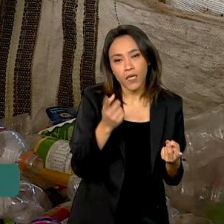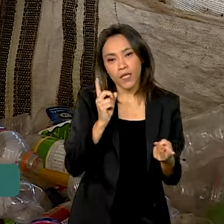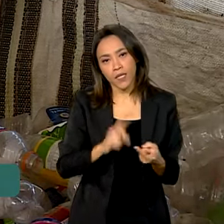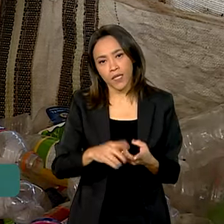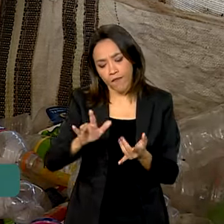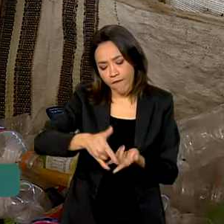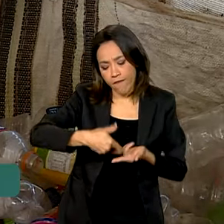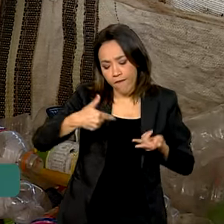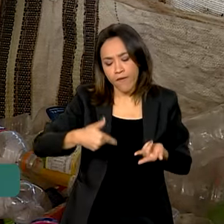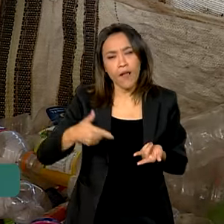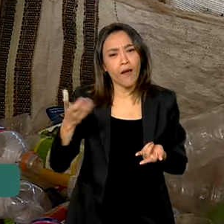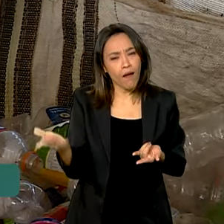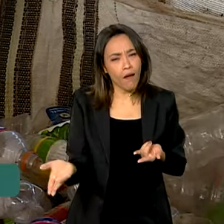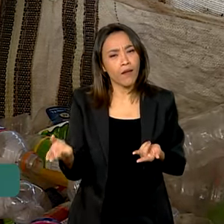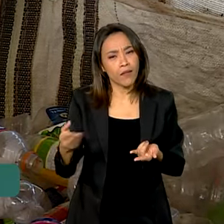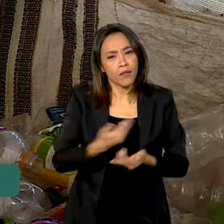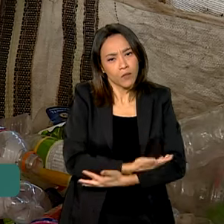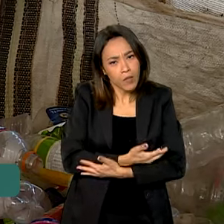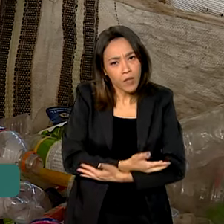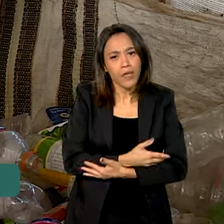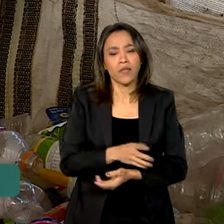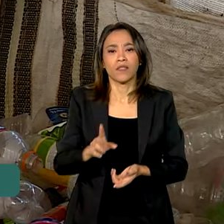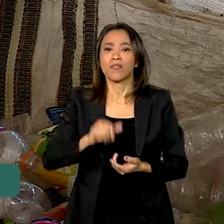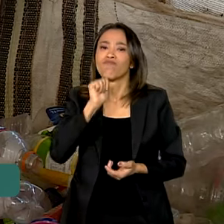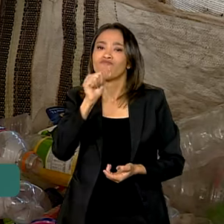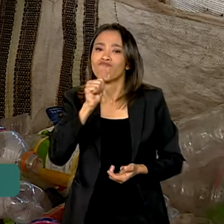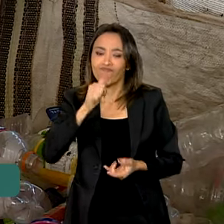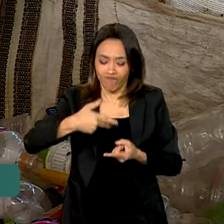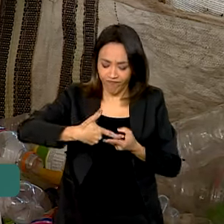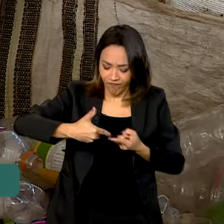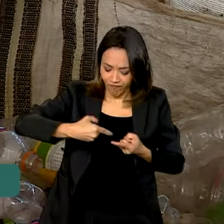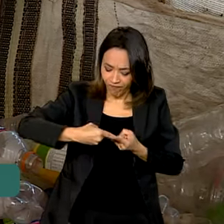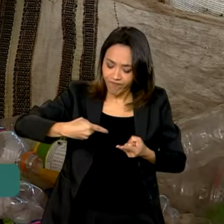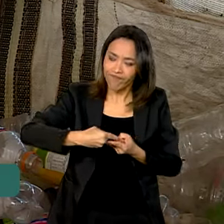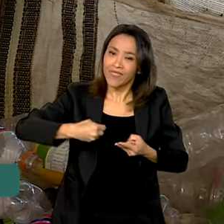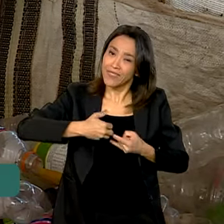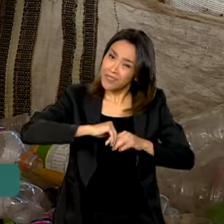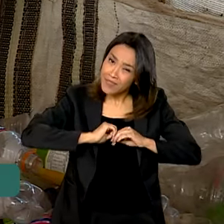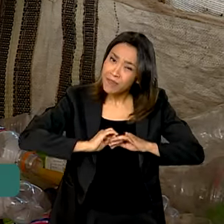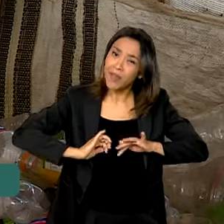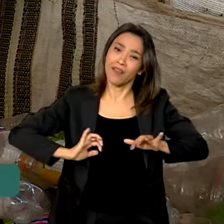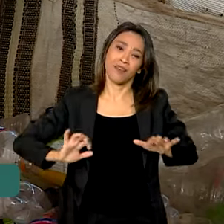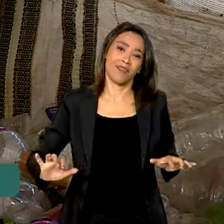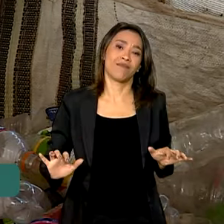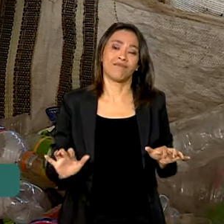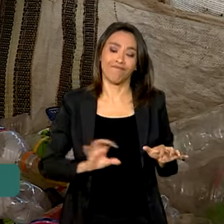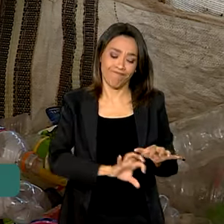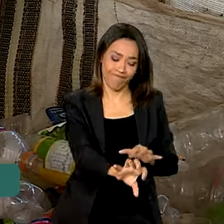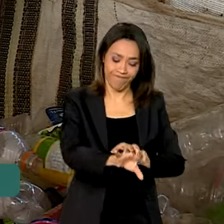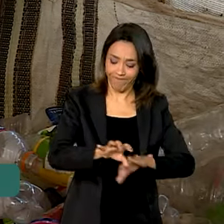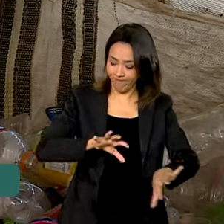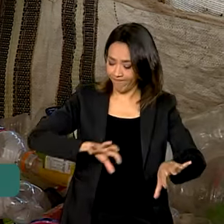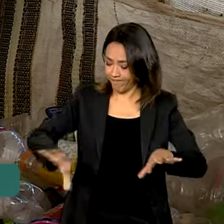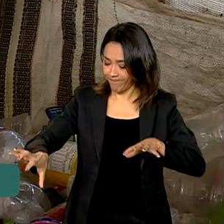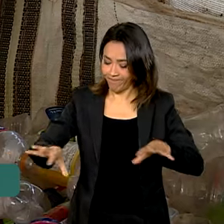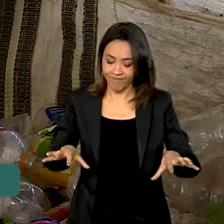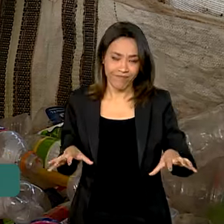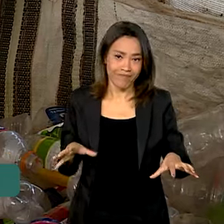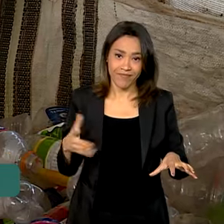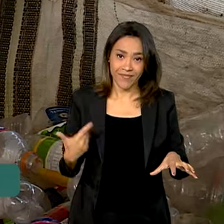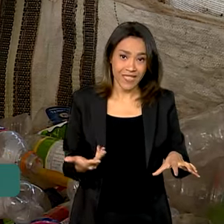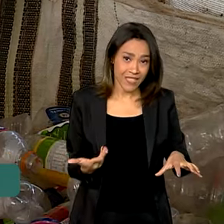crianças, modos que a gente usa, colocar separado para descartar separado, porque aí no caos não